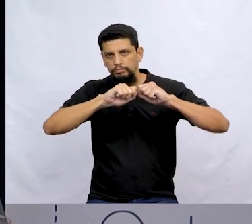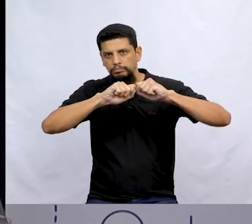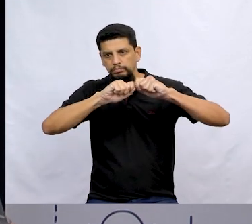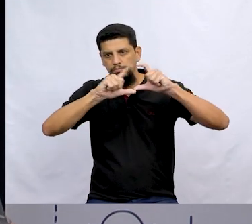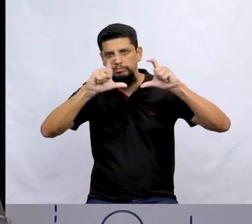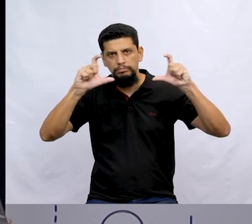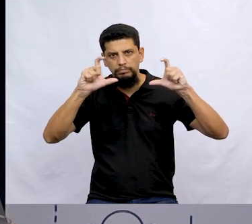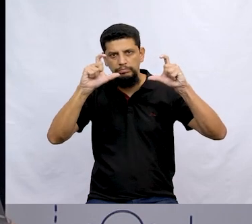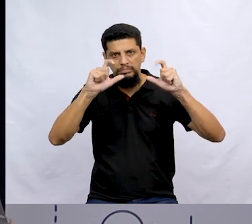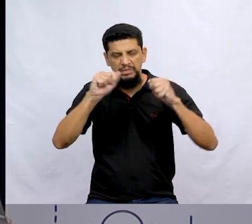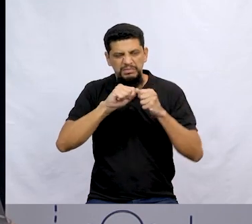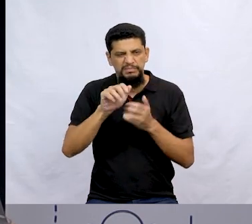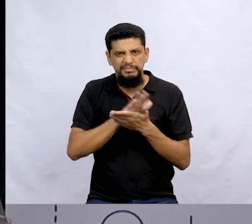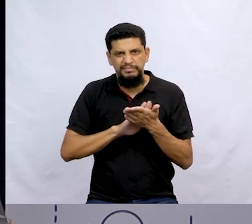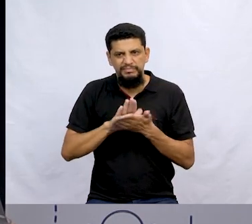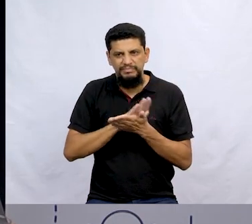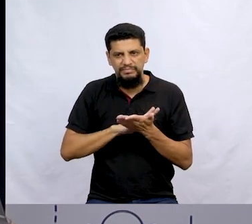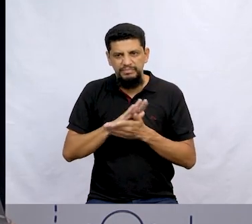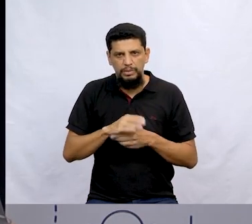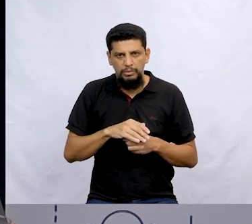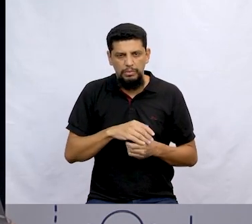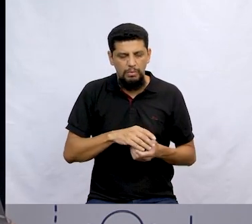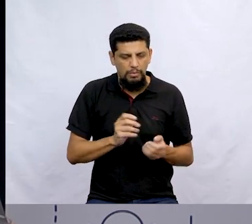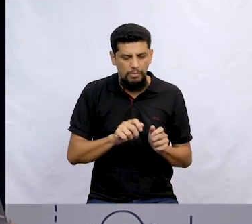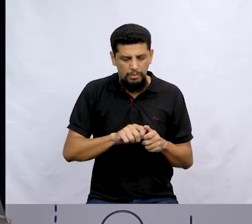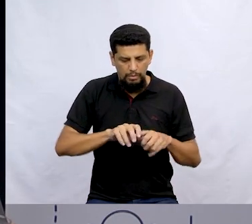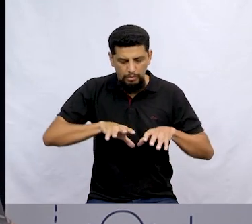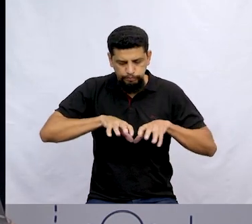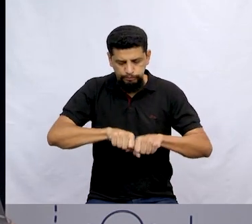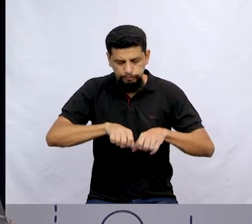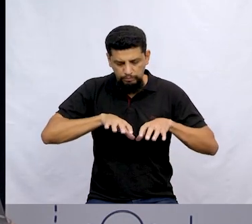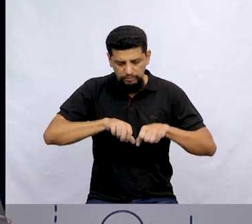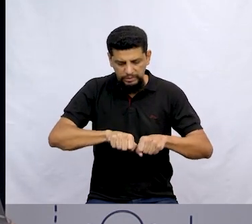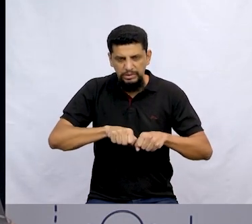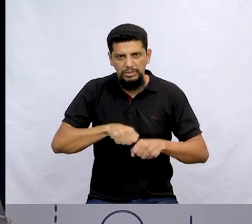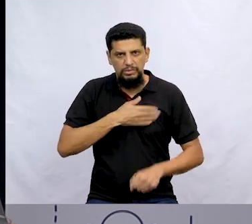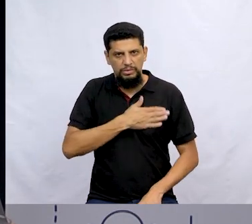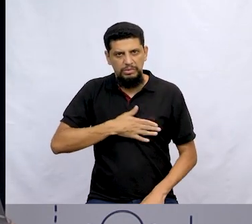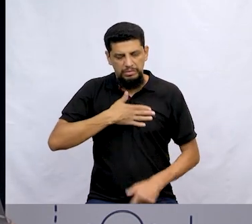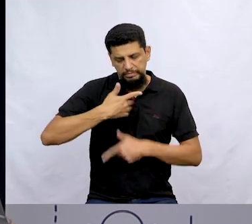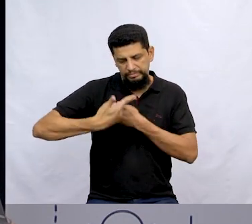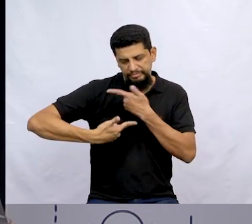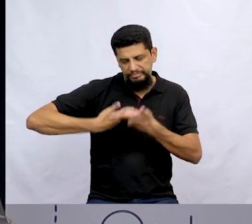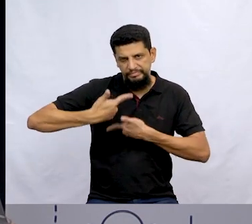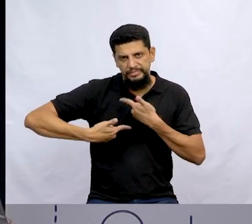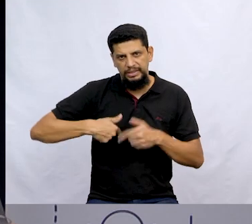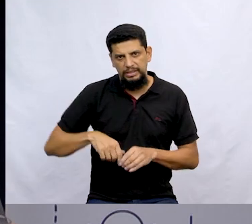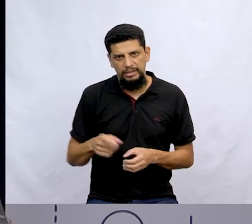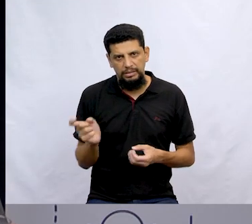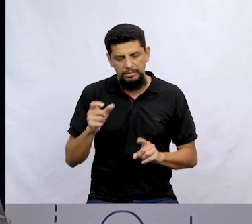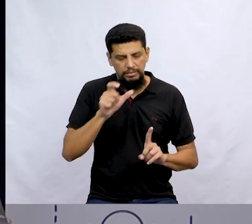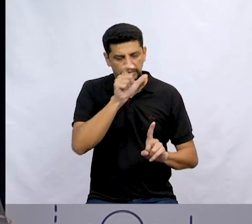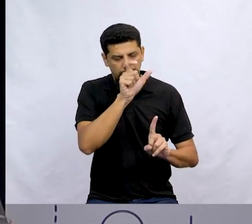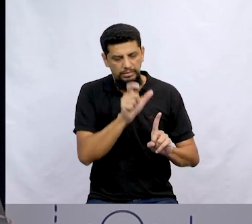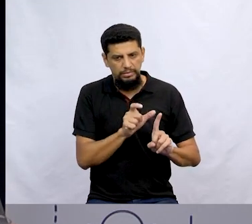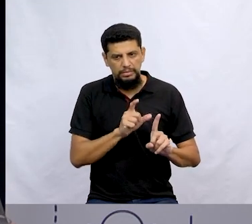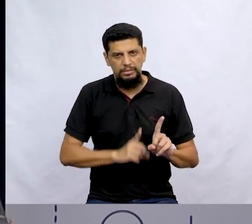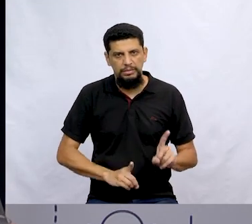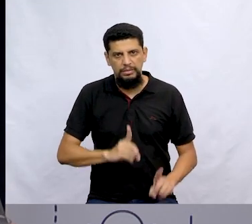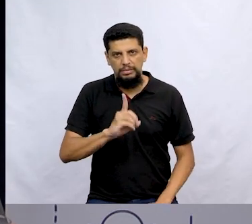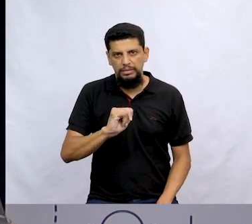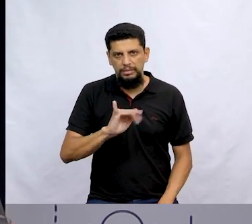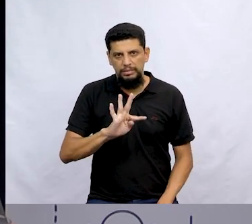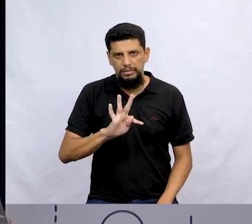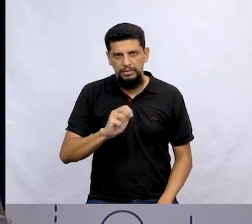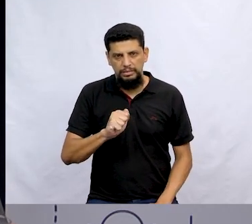pique nenhum para fazer nada. O padeiro nem quis pôr a mão na massa e logo ele que gostava tanto de trabalhar. A dona Dita, lembram da dona Dita,